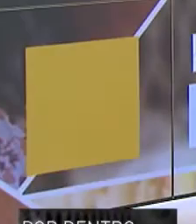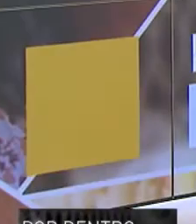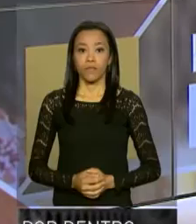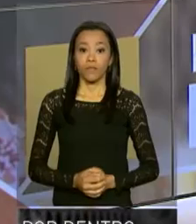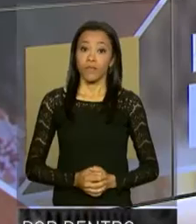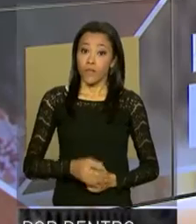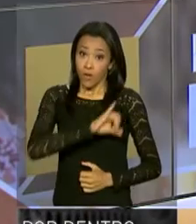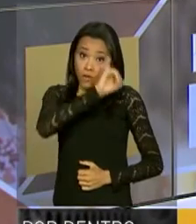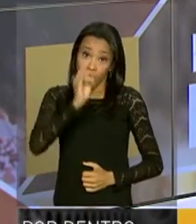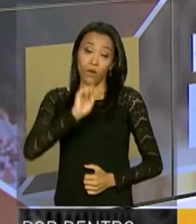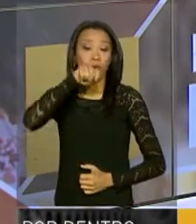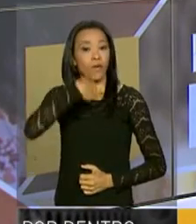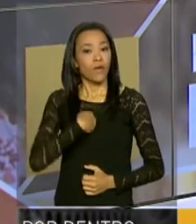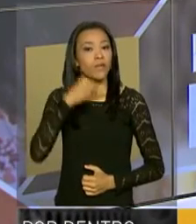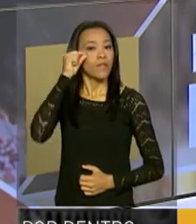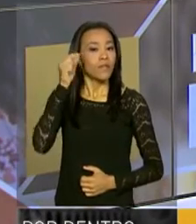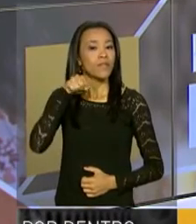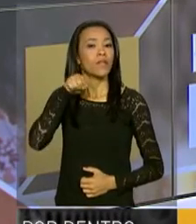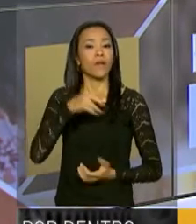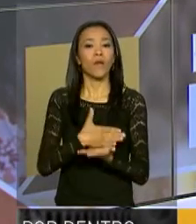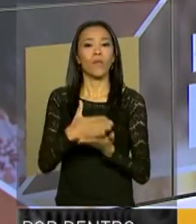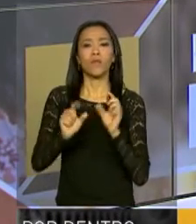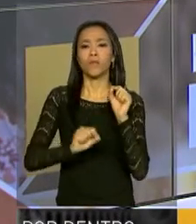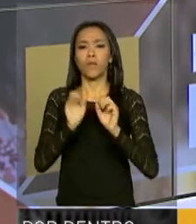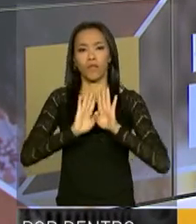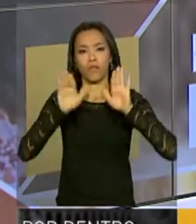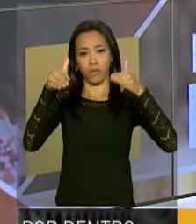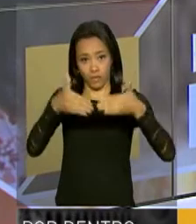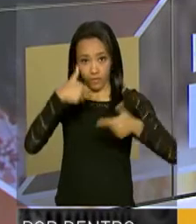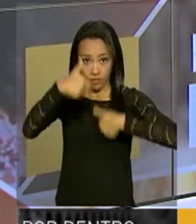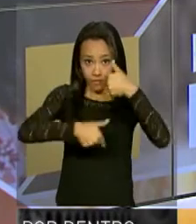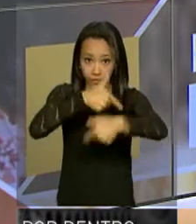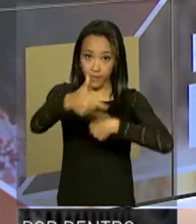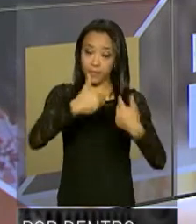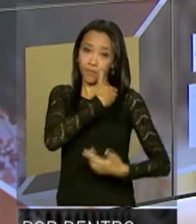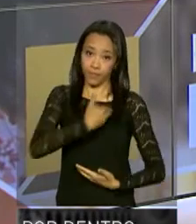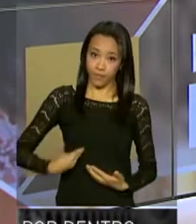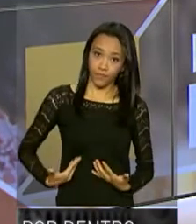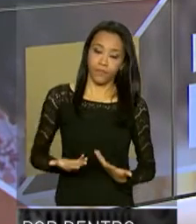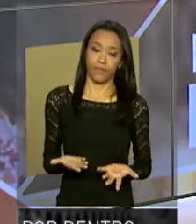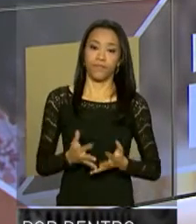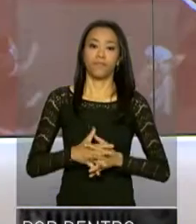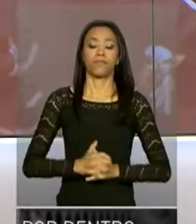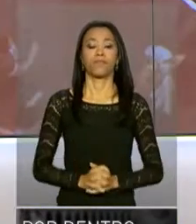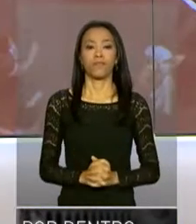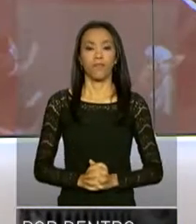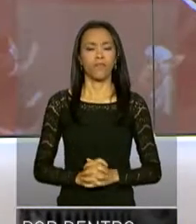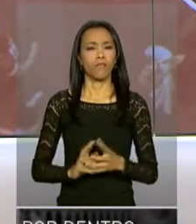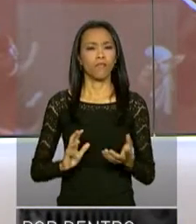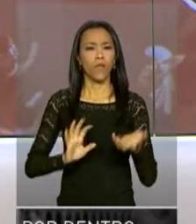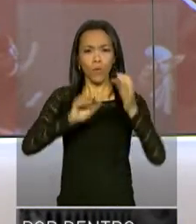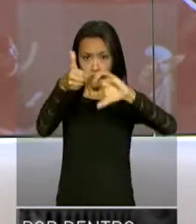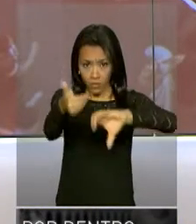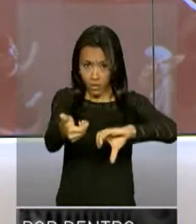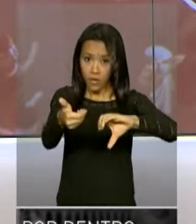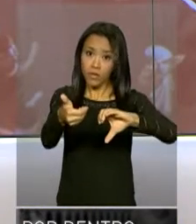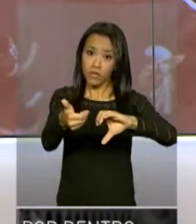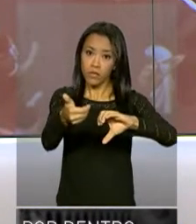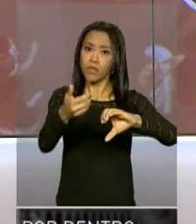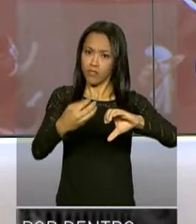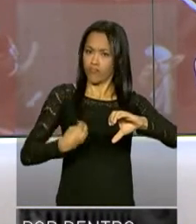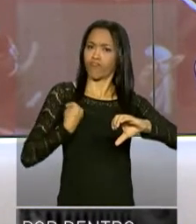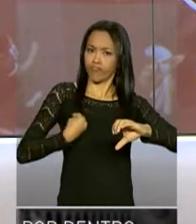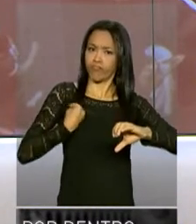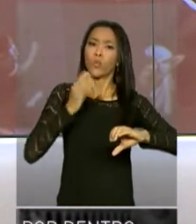Olá, eu sou Renata Corsini e começa agora mais um programa Por Dentro do Governo. O Congresso Nacional está